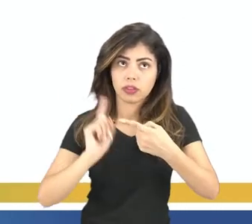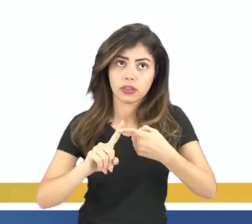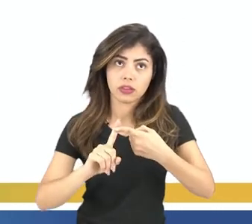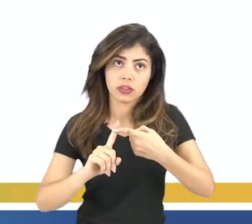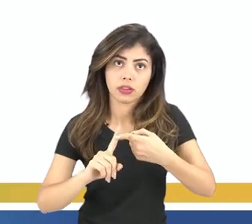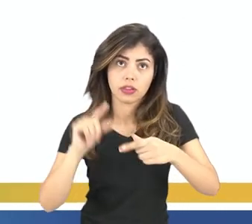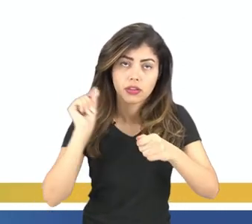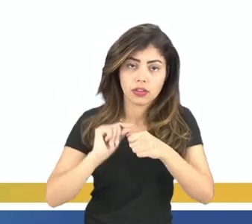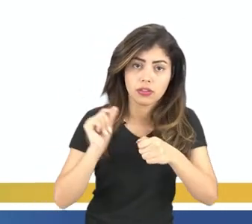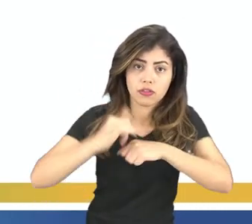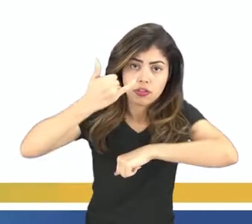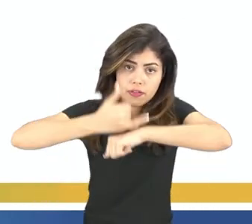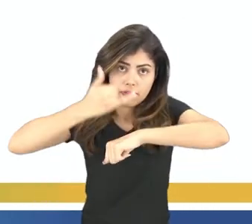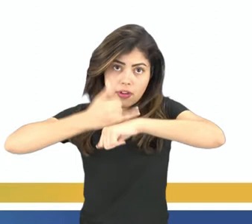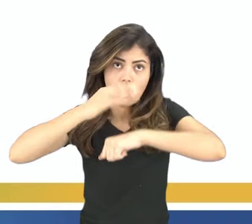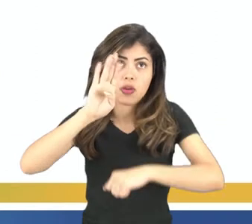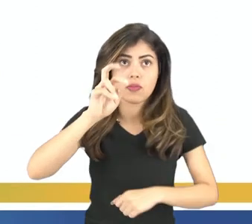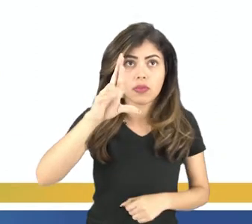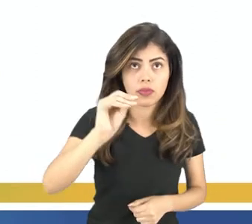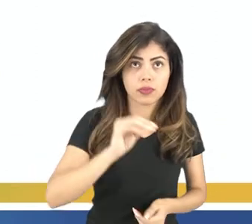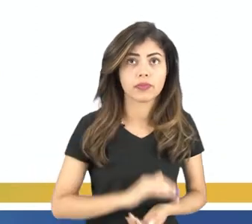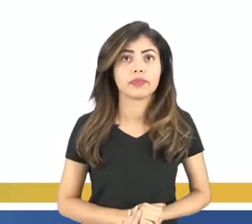feito de ferro e boro,